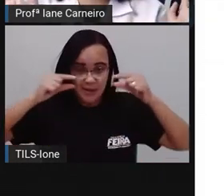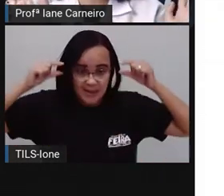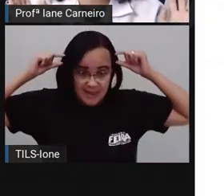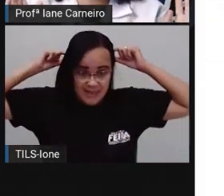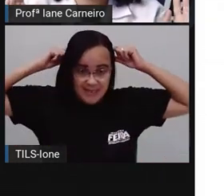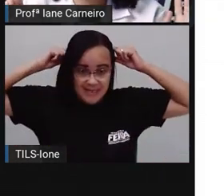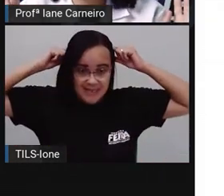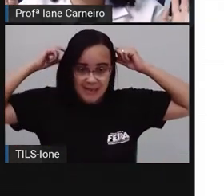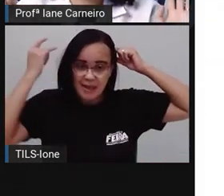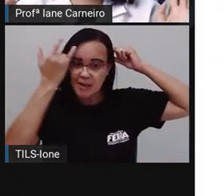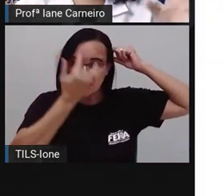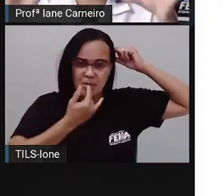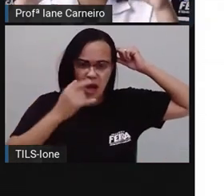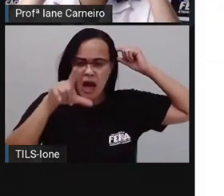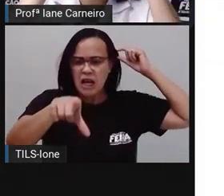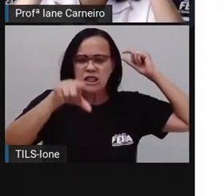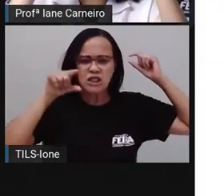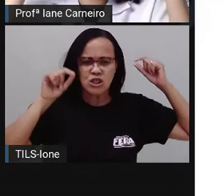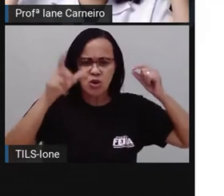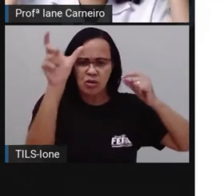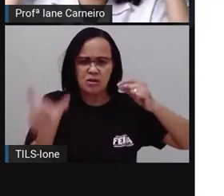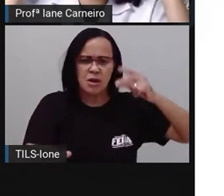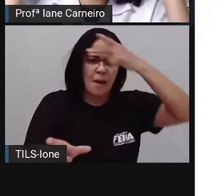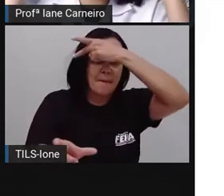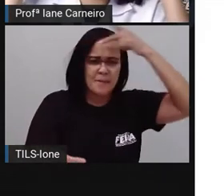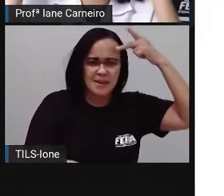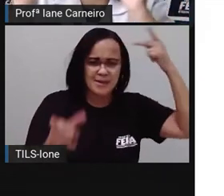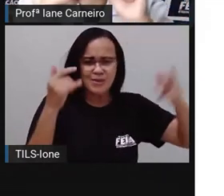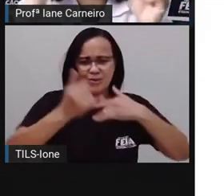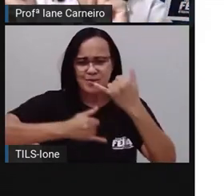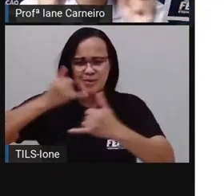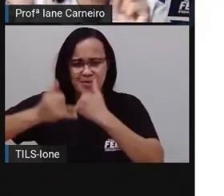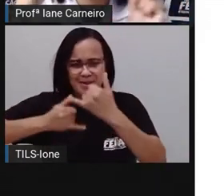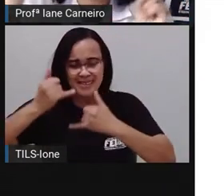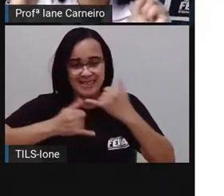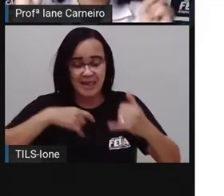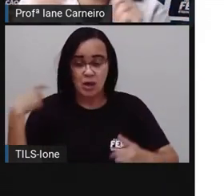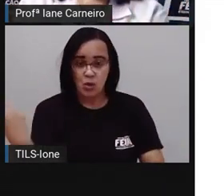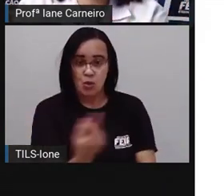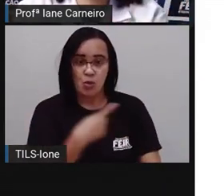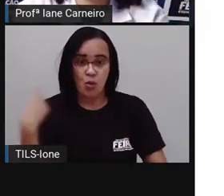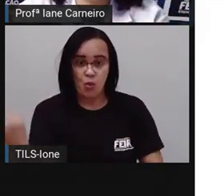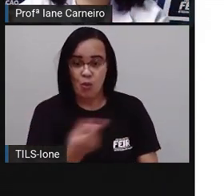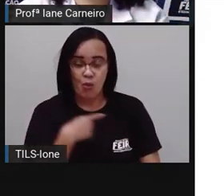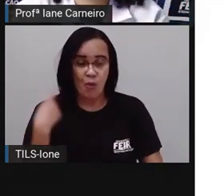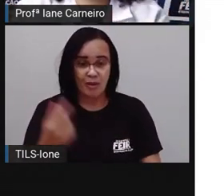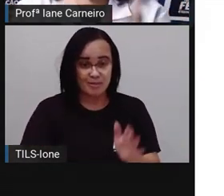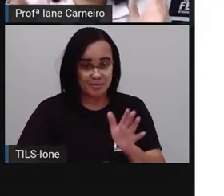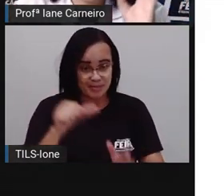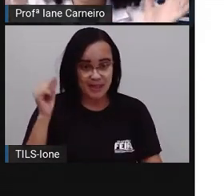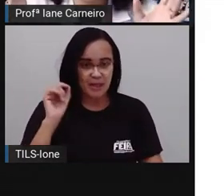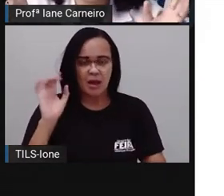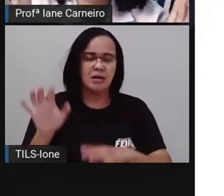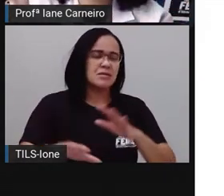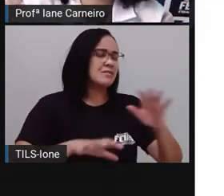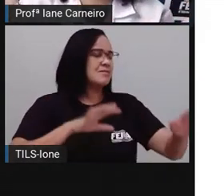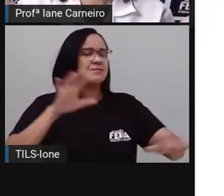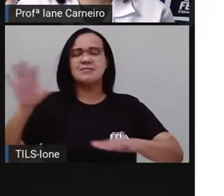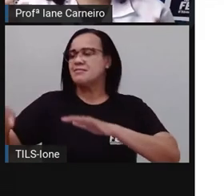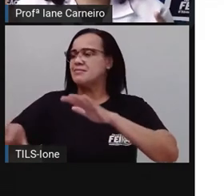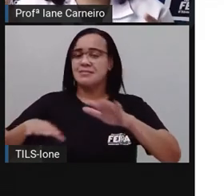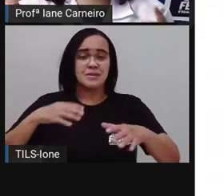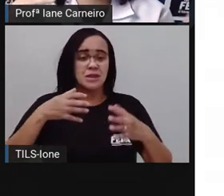grupo vai ser a primeira cabra cega. E aí, vendo o olho da criança, né? Dá um giro nela, um rodopio, pra ela ficar bem confusa.